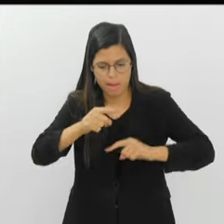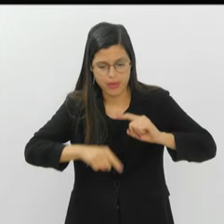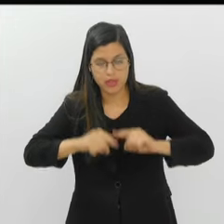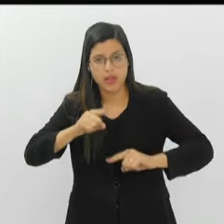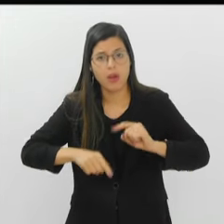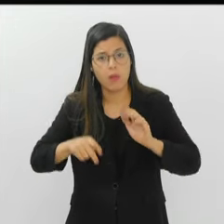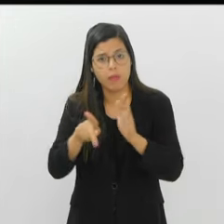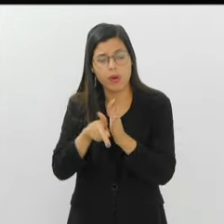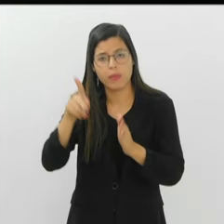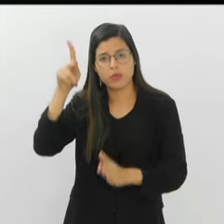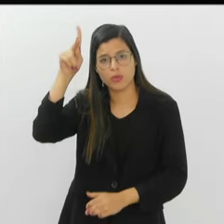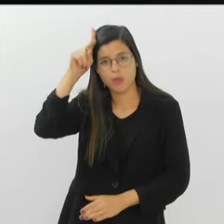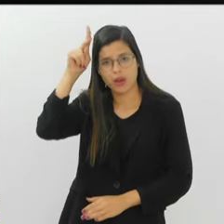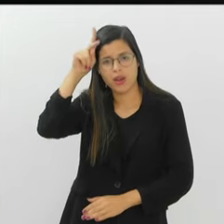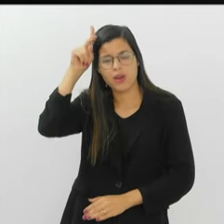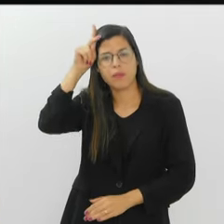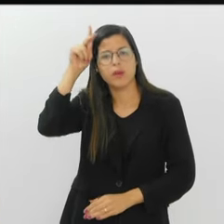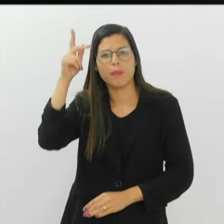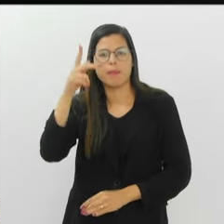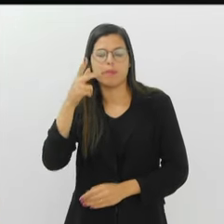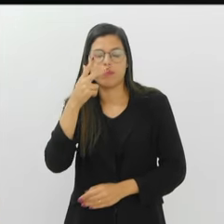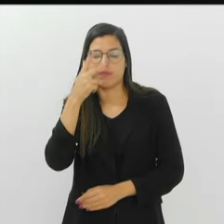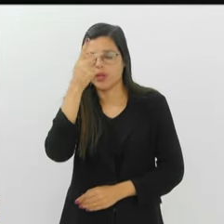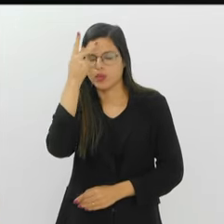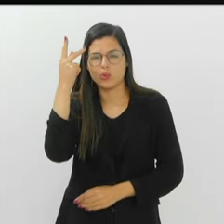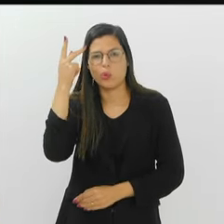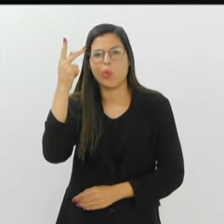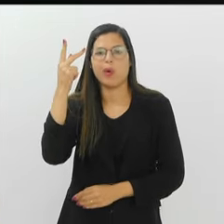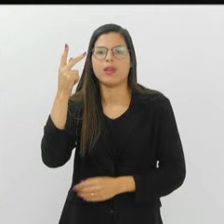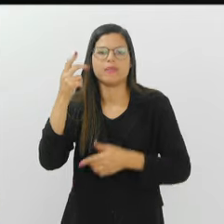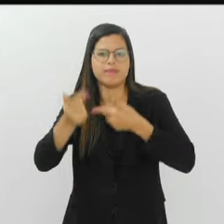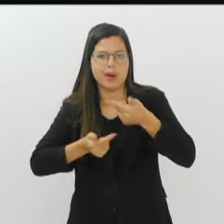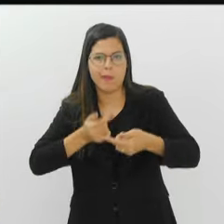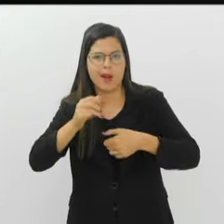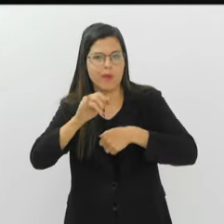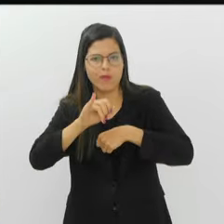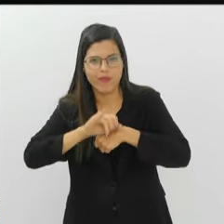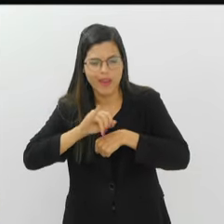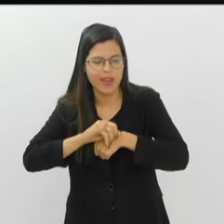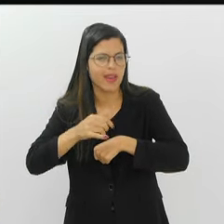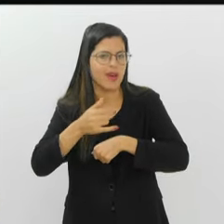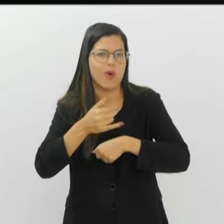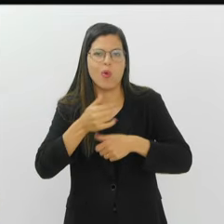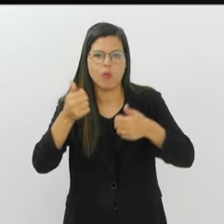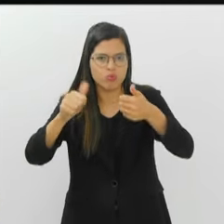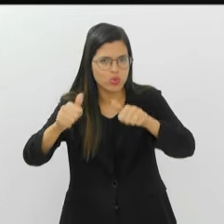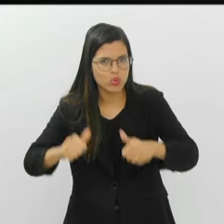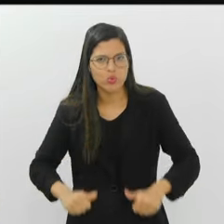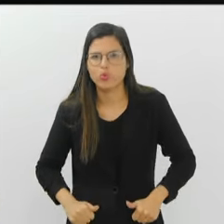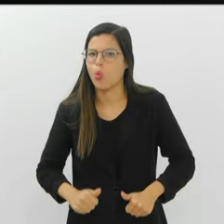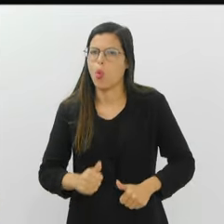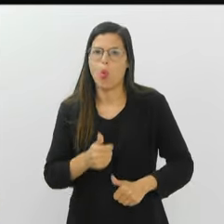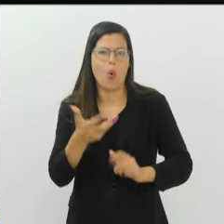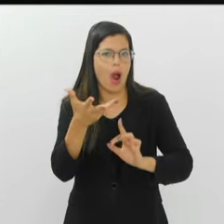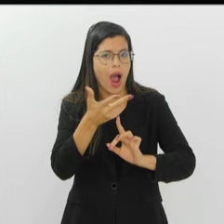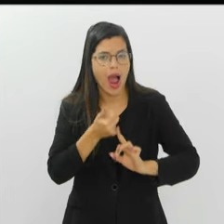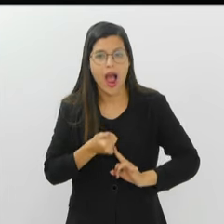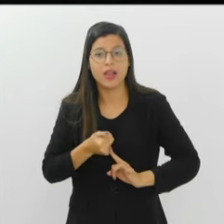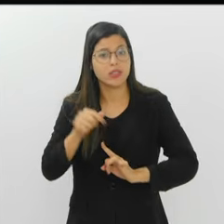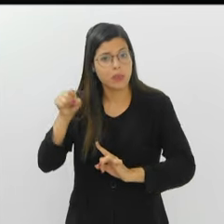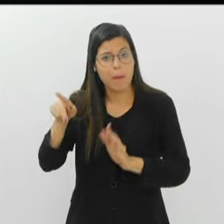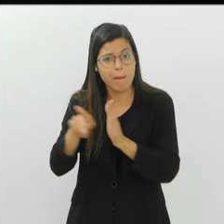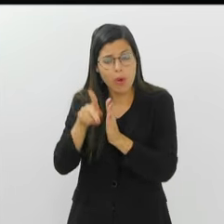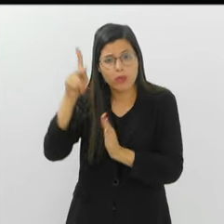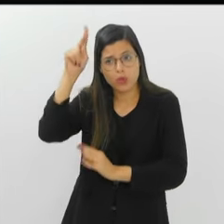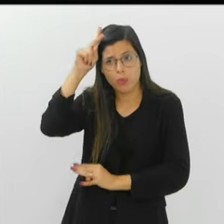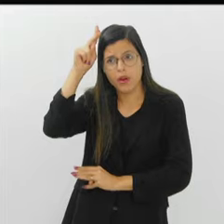vem de Parintins. Então, você tem do ferreiro ao pintor de arte, o escultor. O forrador. Eles sonham e não iluminam,